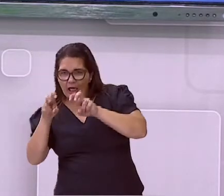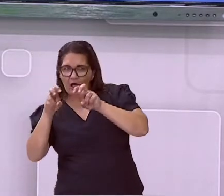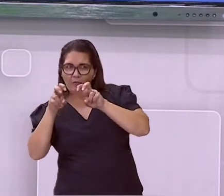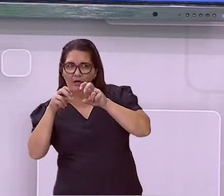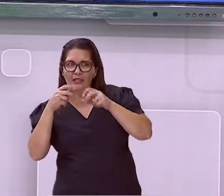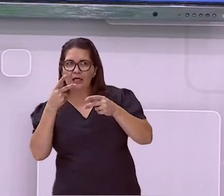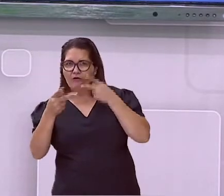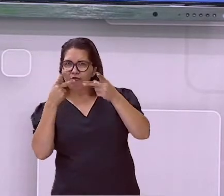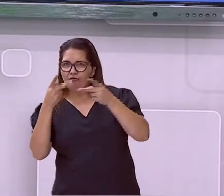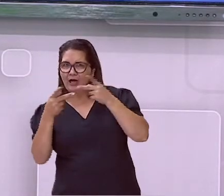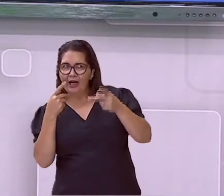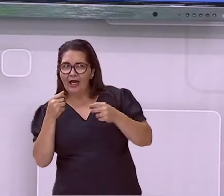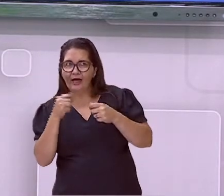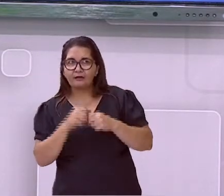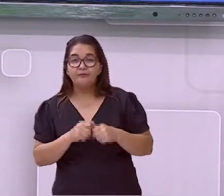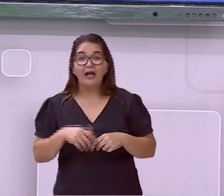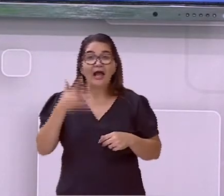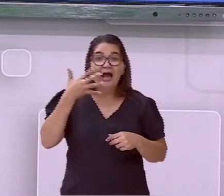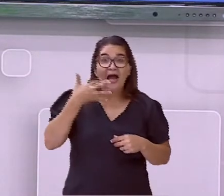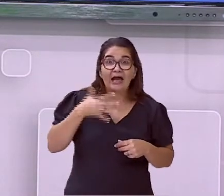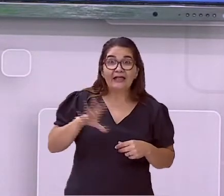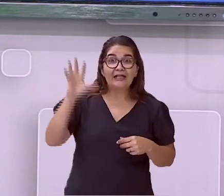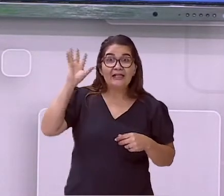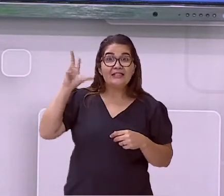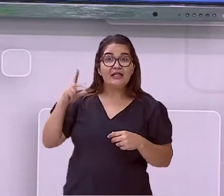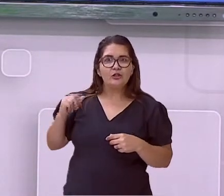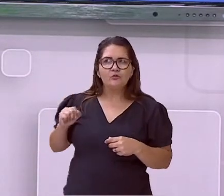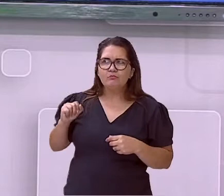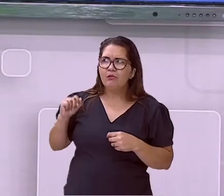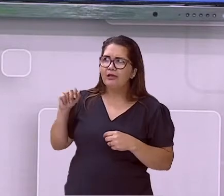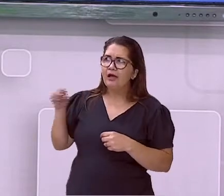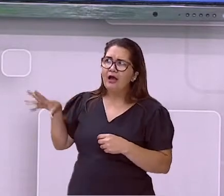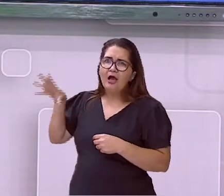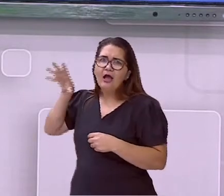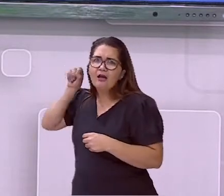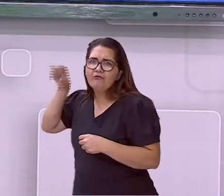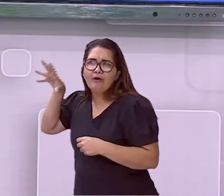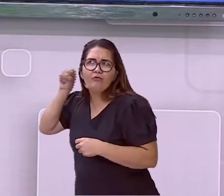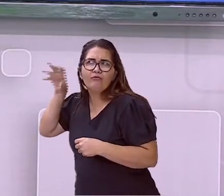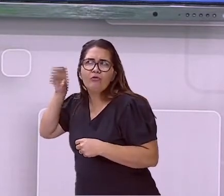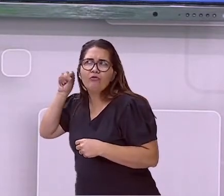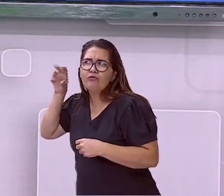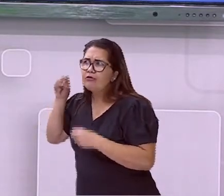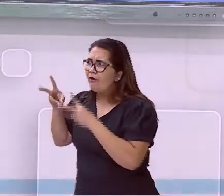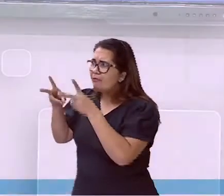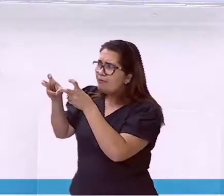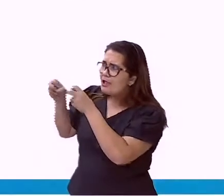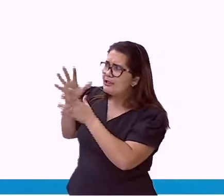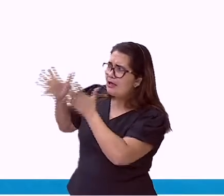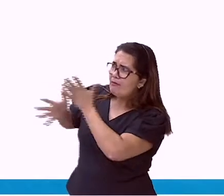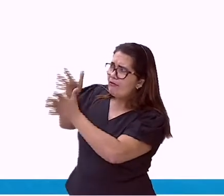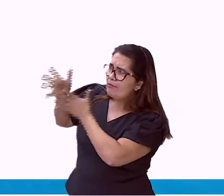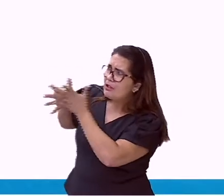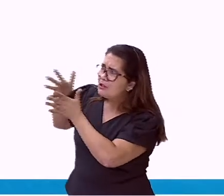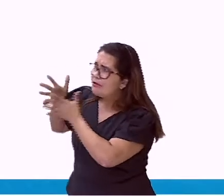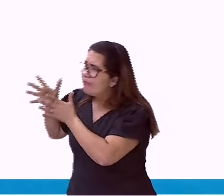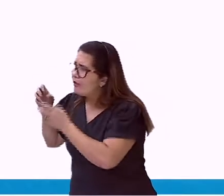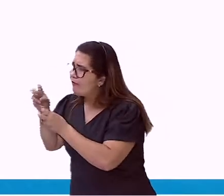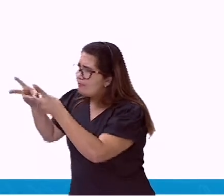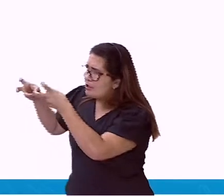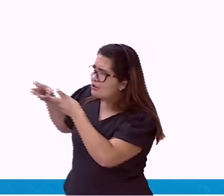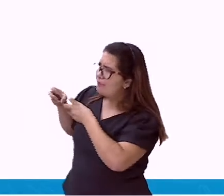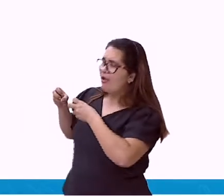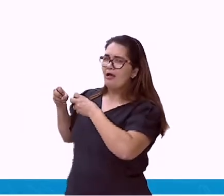necessário que a gente tenha cuidado ao falar, ao interagir com essas crianças. Porque é aqui que é a fase do